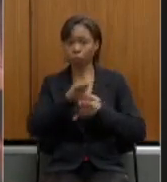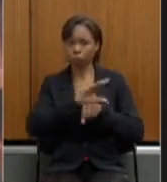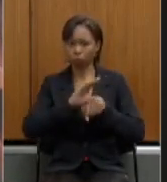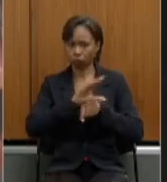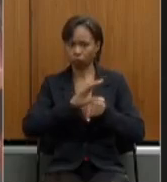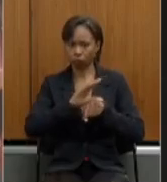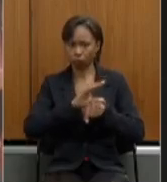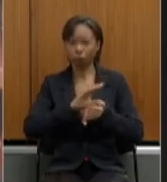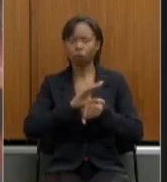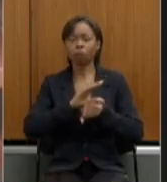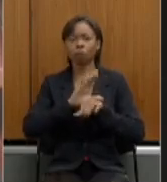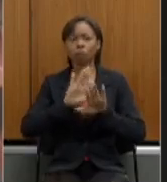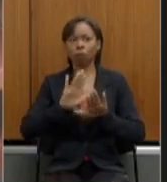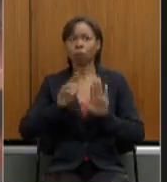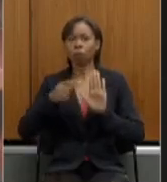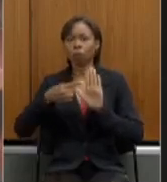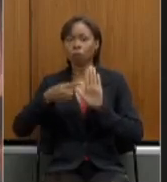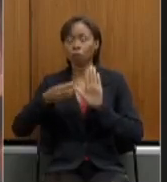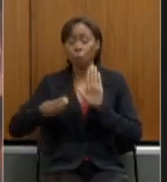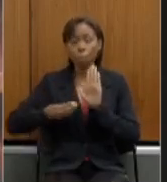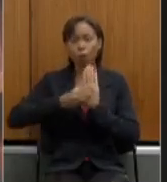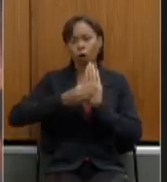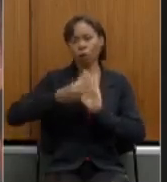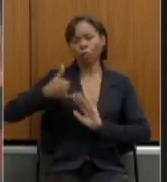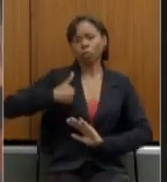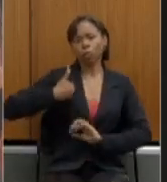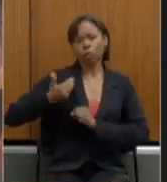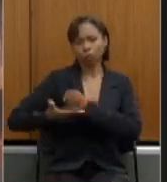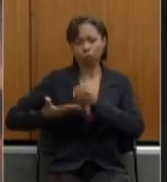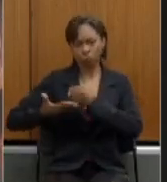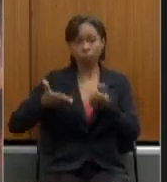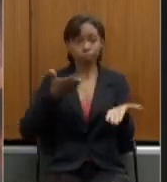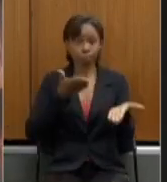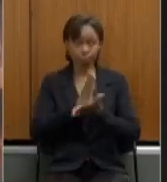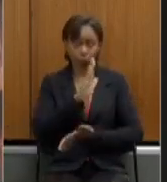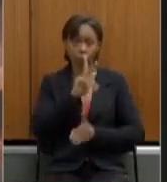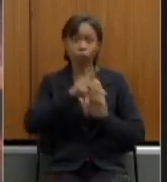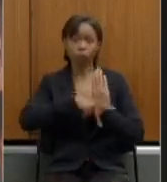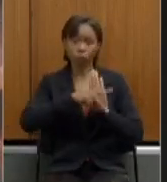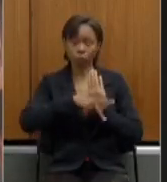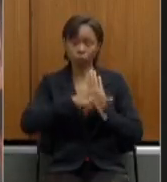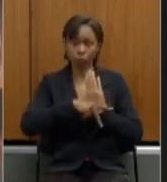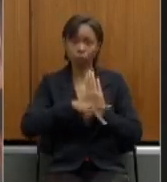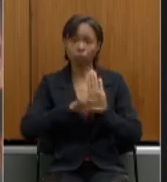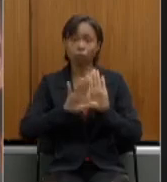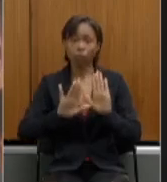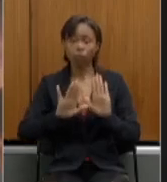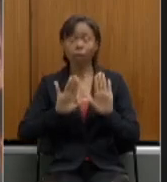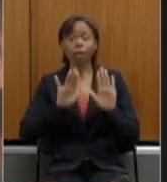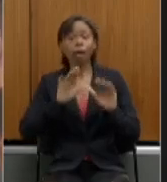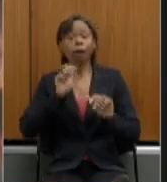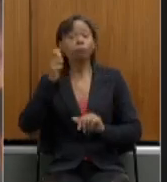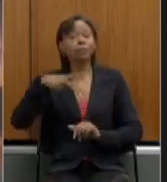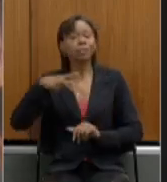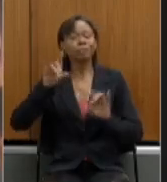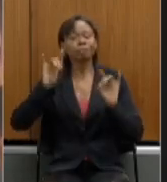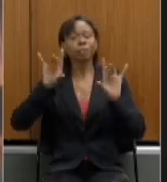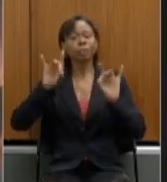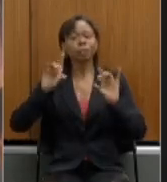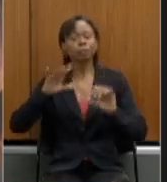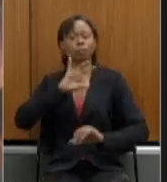fixou as idades mínimas aprovado o projeto que estabeleceu aposentadoria especial para os policiais civis